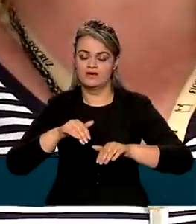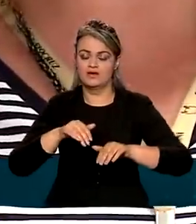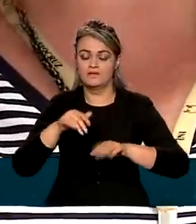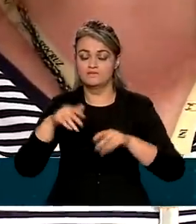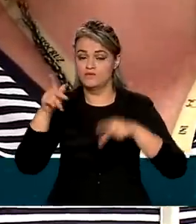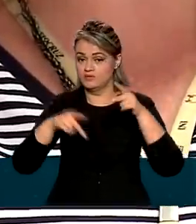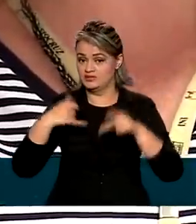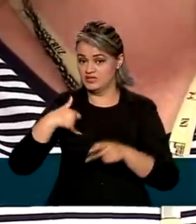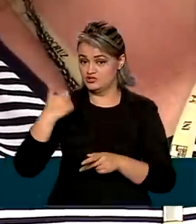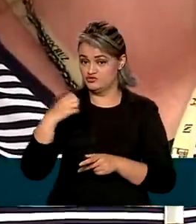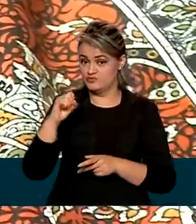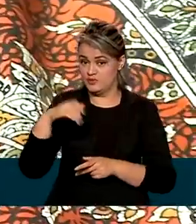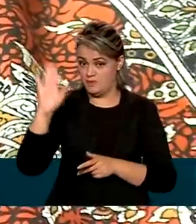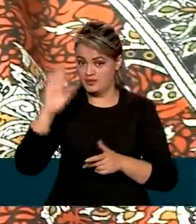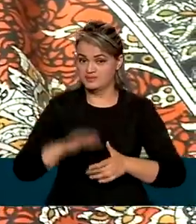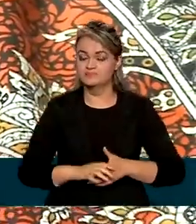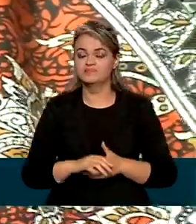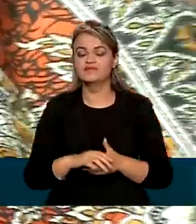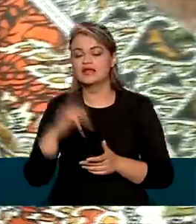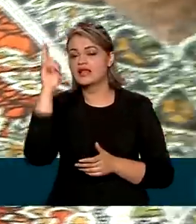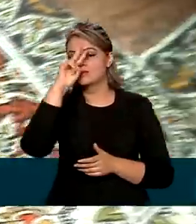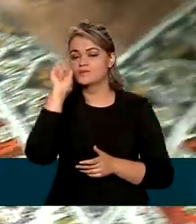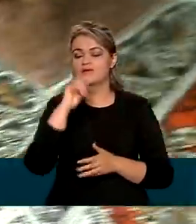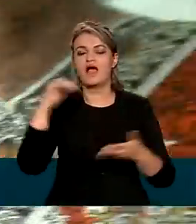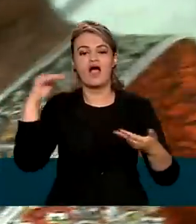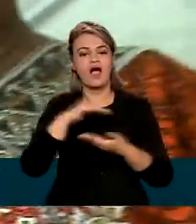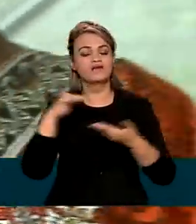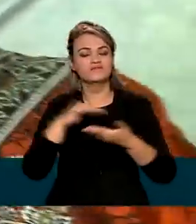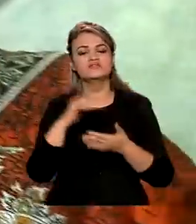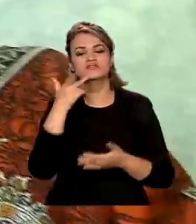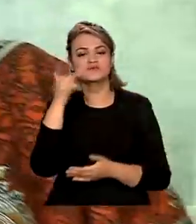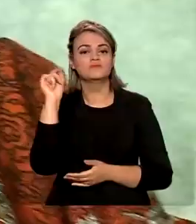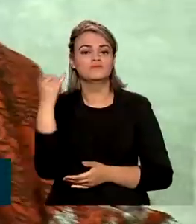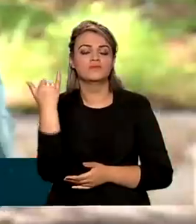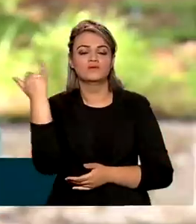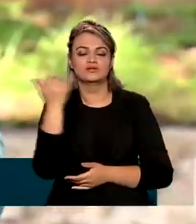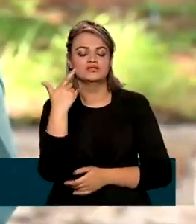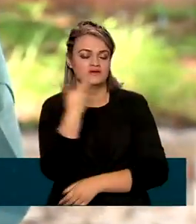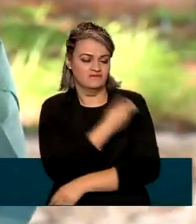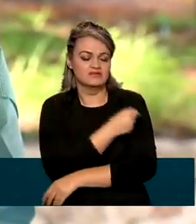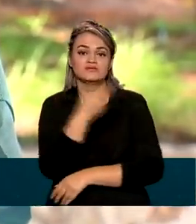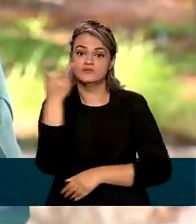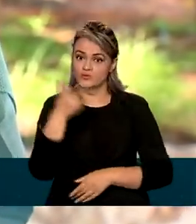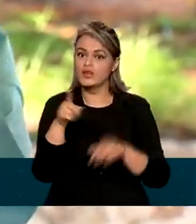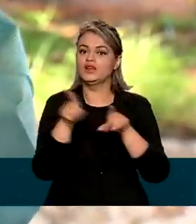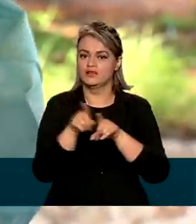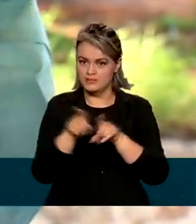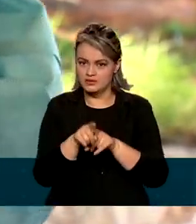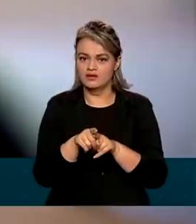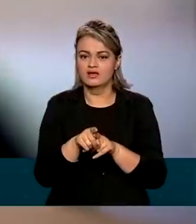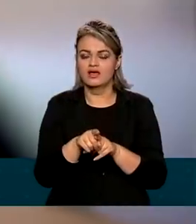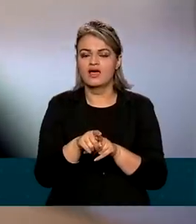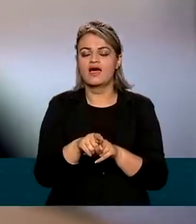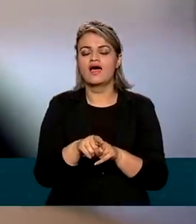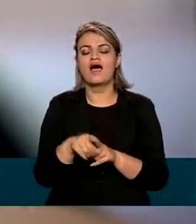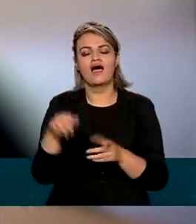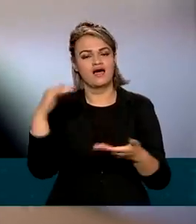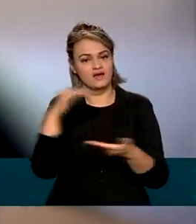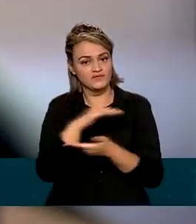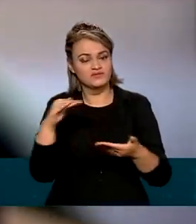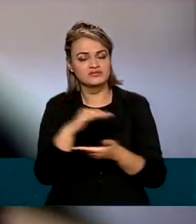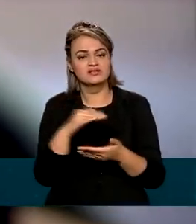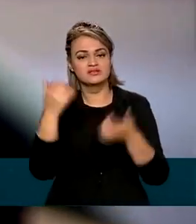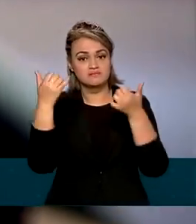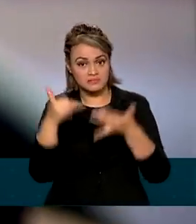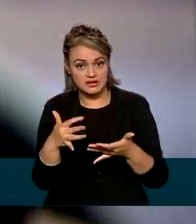de 18 anos. E lembrando que a Anvisa reforçou a importância de se tomar a segunda dose da vacina. Segundo a agência, é